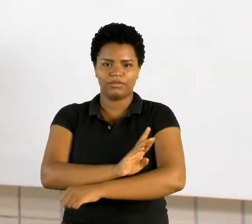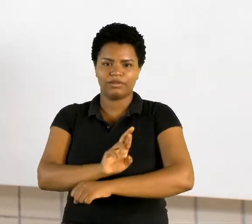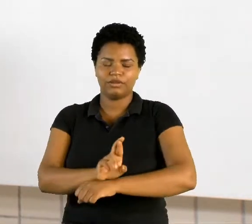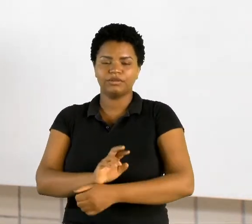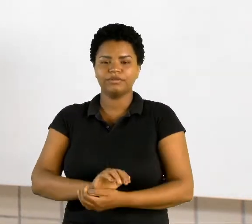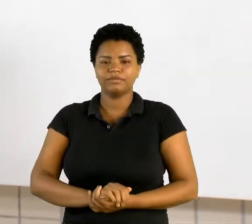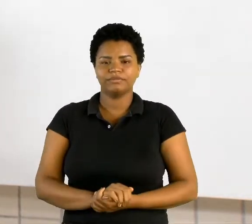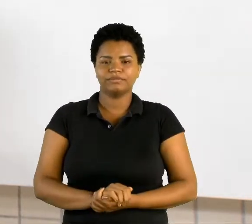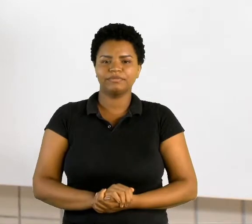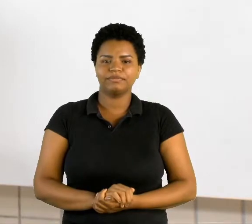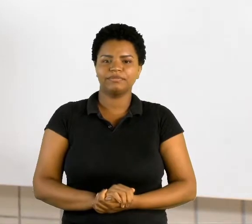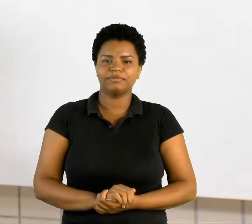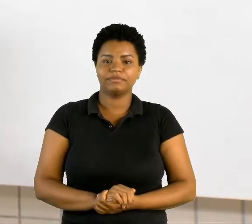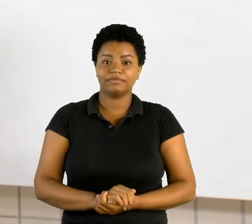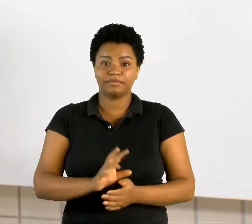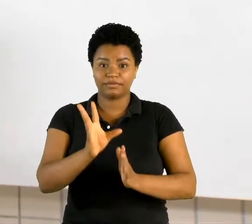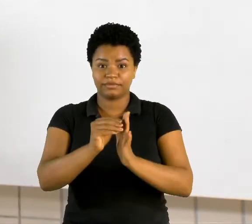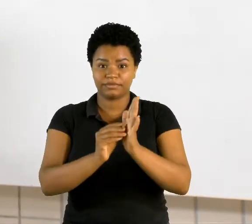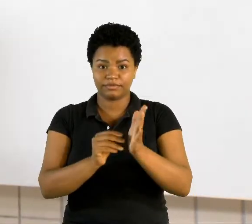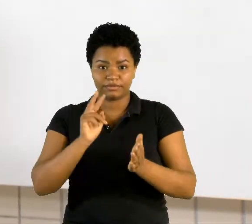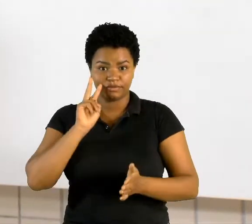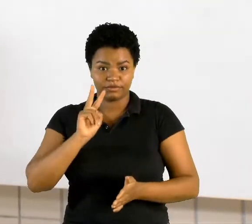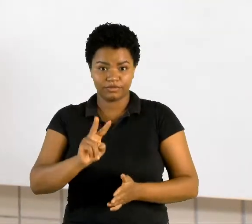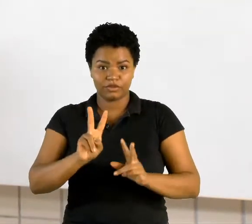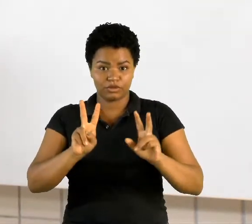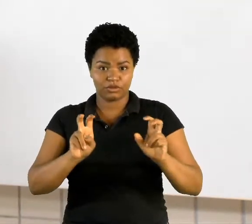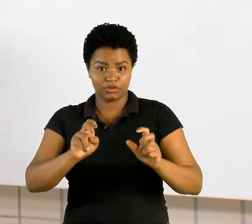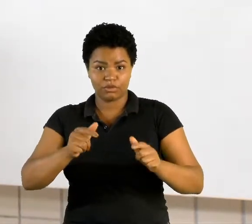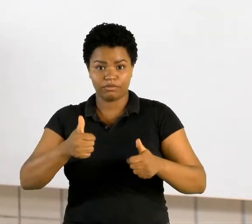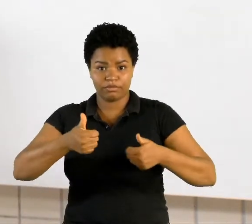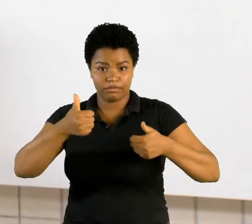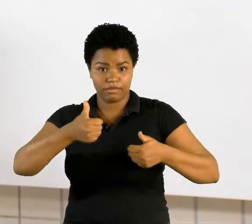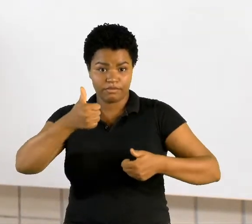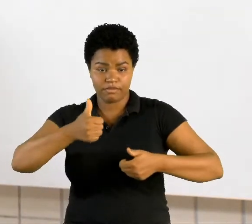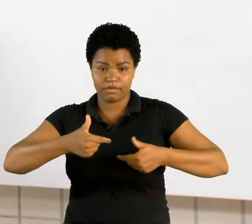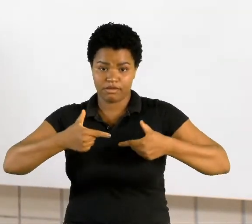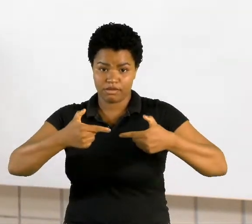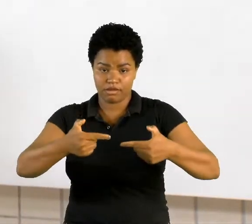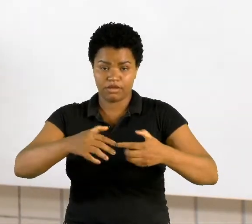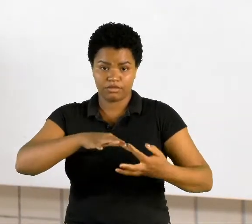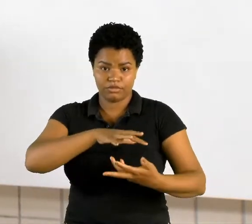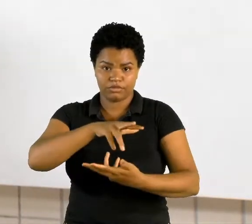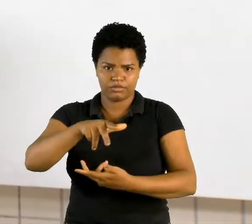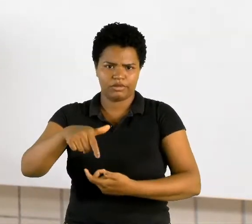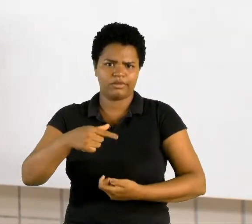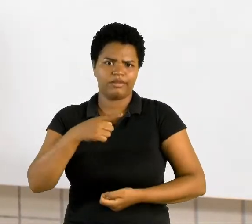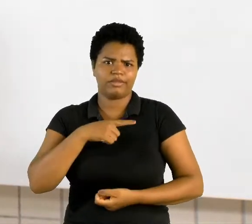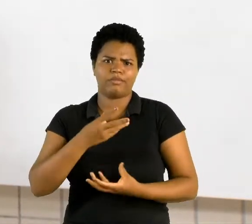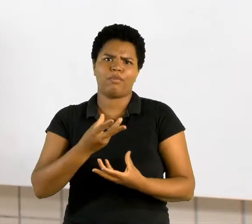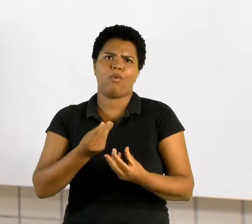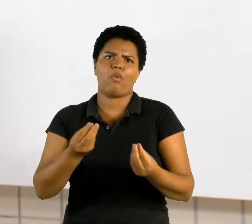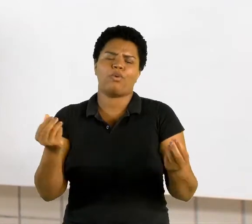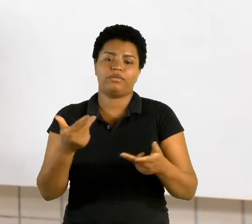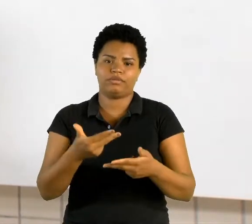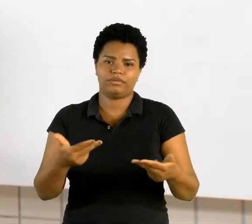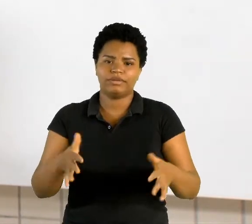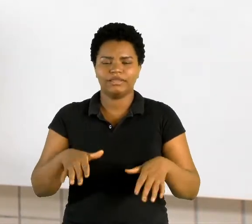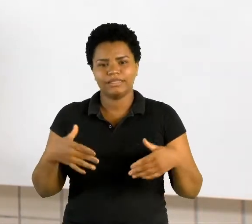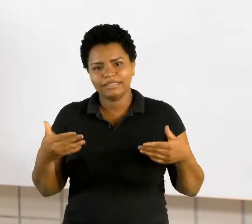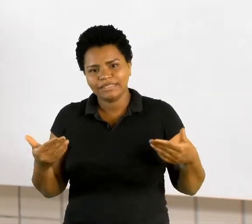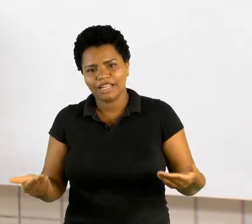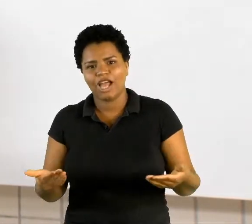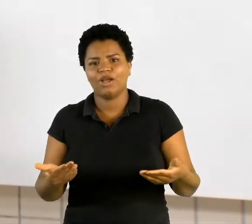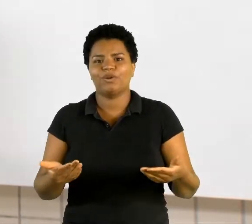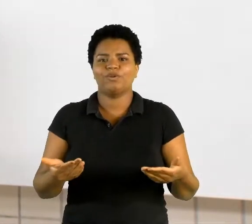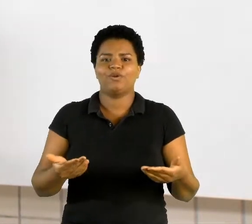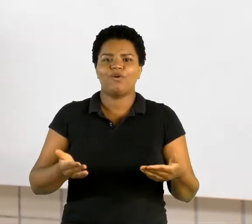Esse conteúdo que nós estamos vendo a respeito da Primeira Guerra Mundial, ele tem muita coisa. Então, nós dividimos